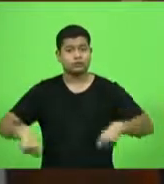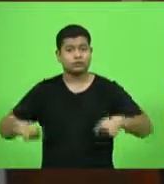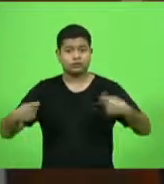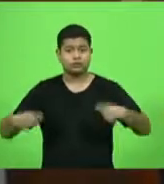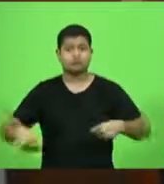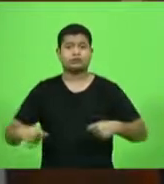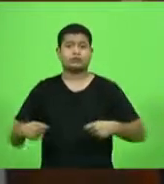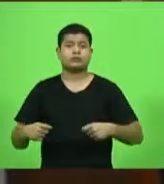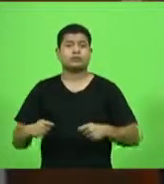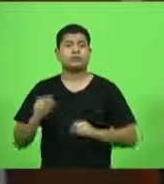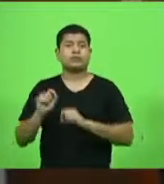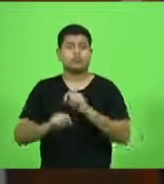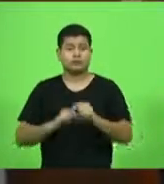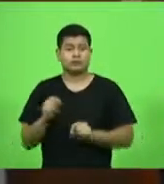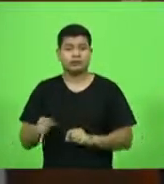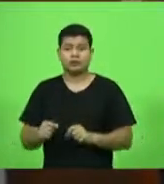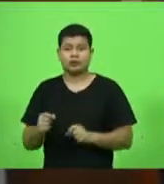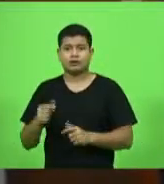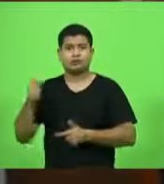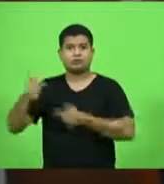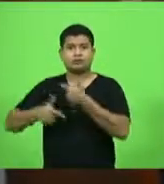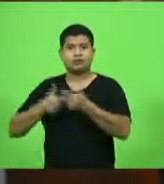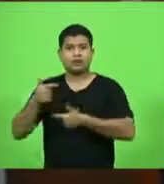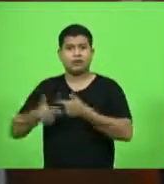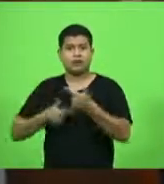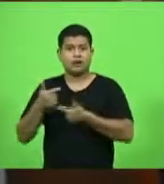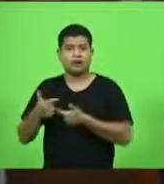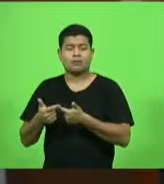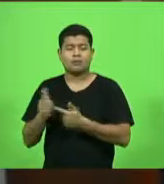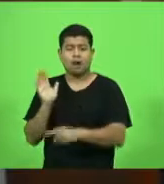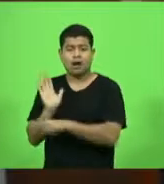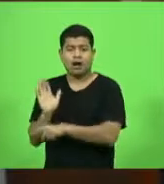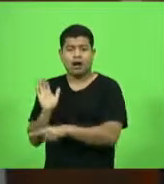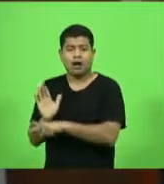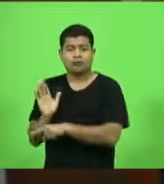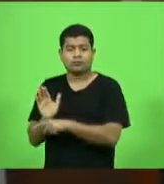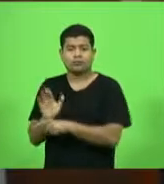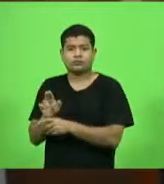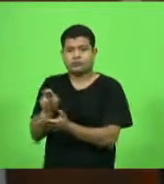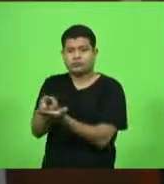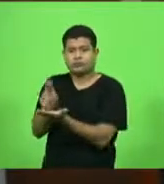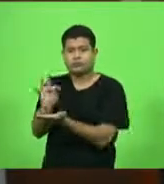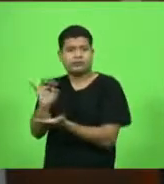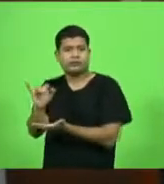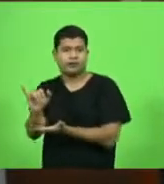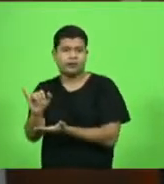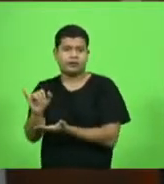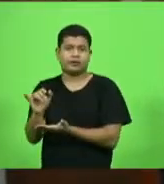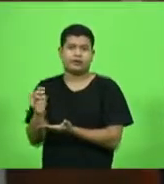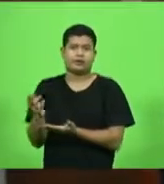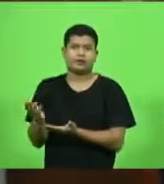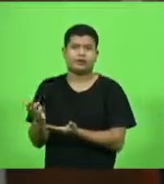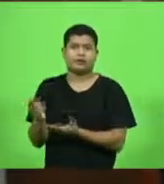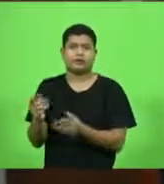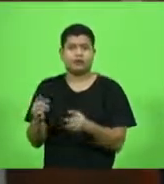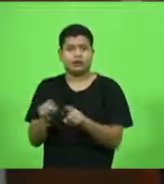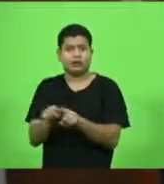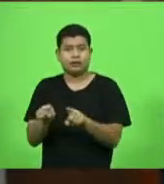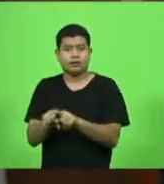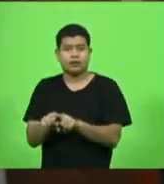de um trabalho intensivo em UTIs ou no período de